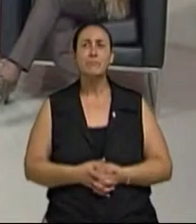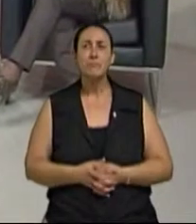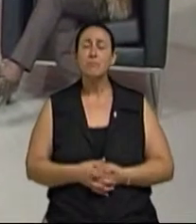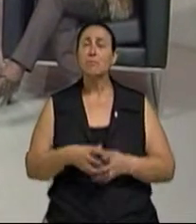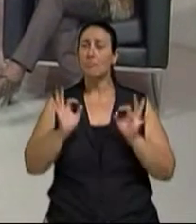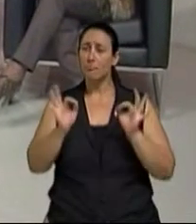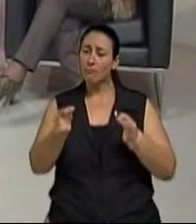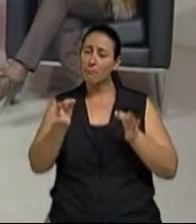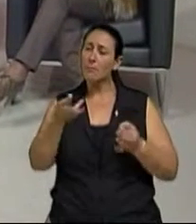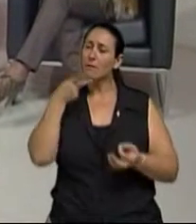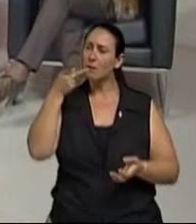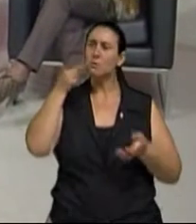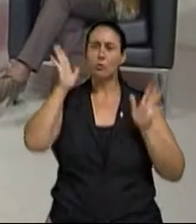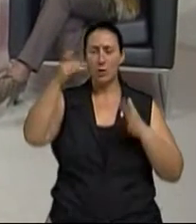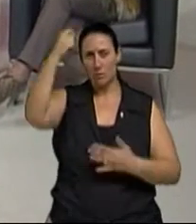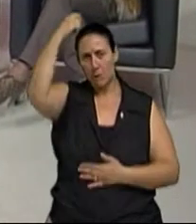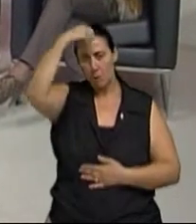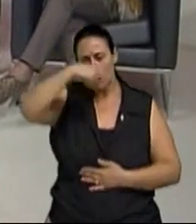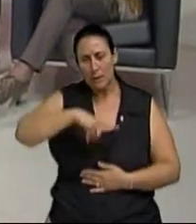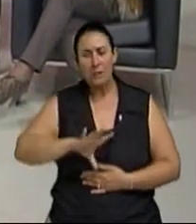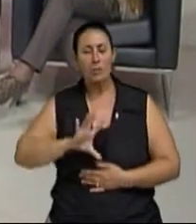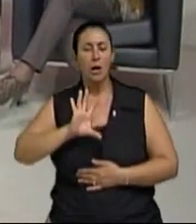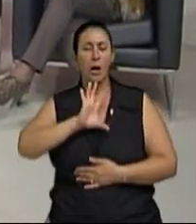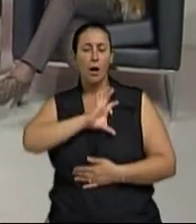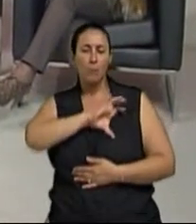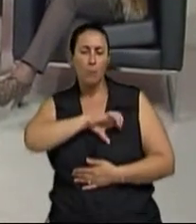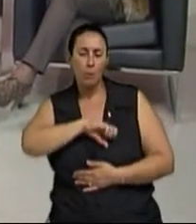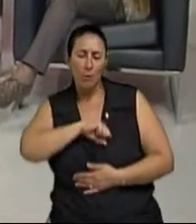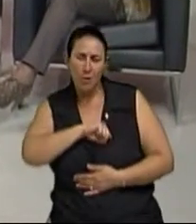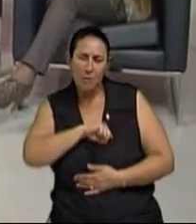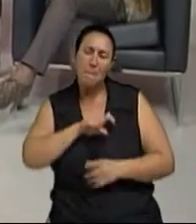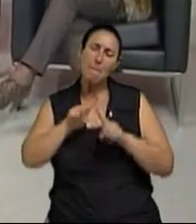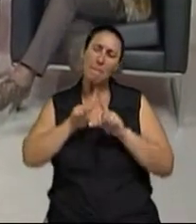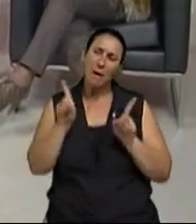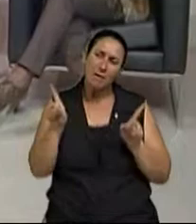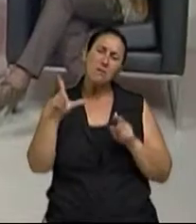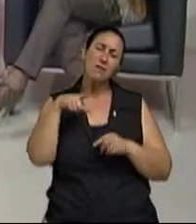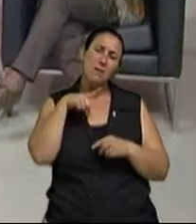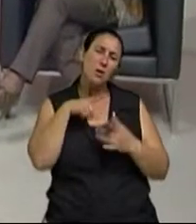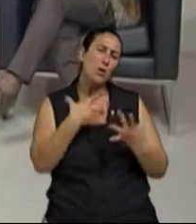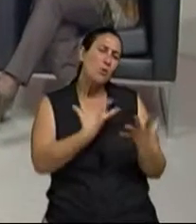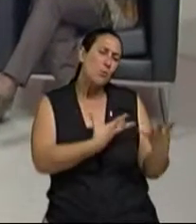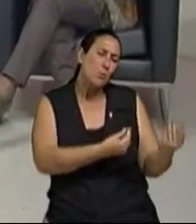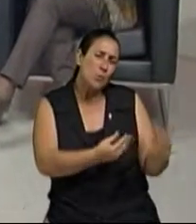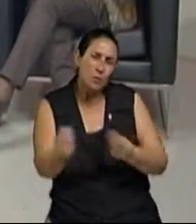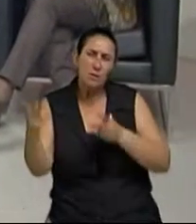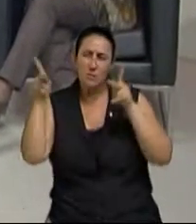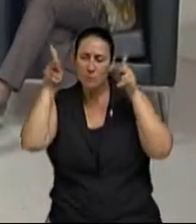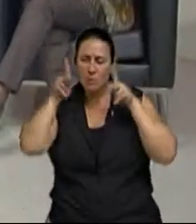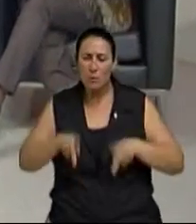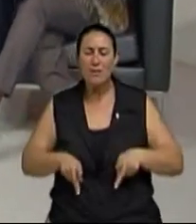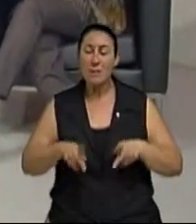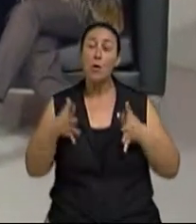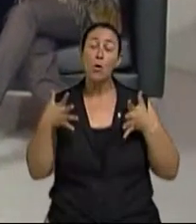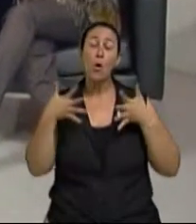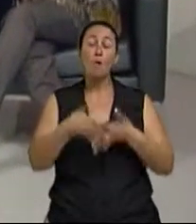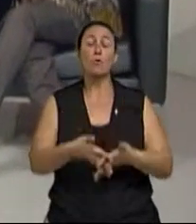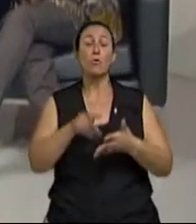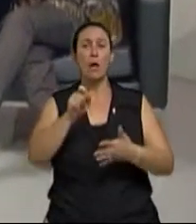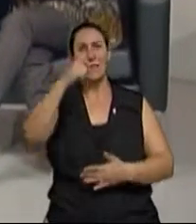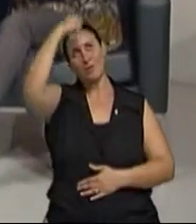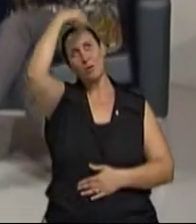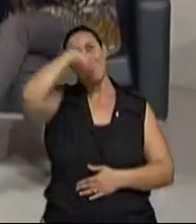espiritualidade, de amor. E tem muita gente ainda hoje que confunde espiritualidade com